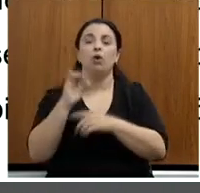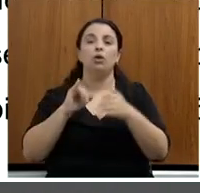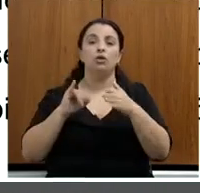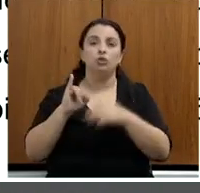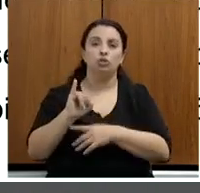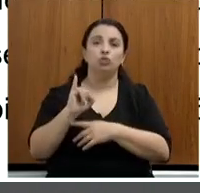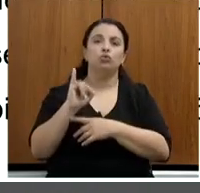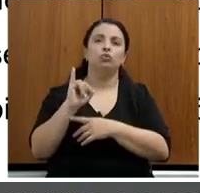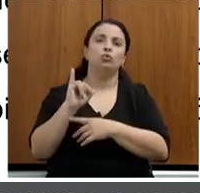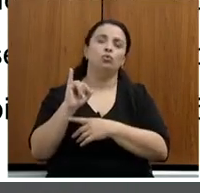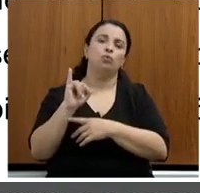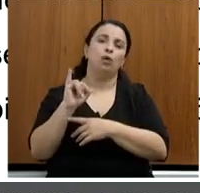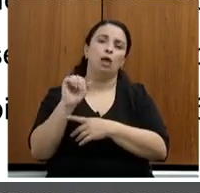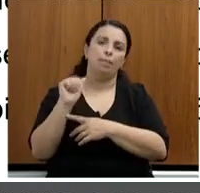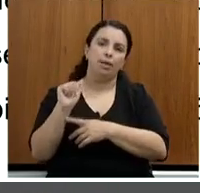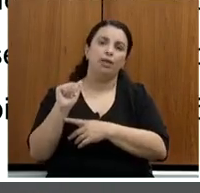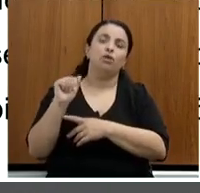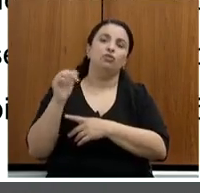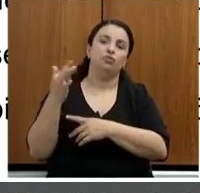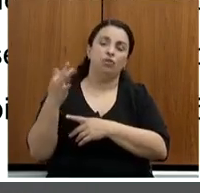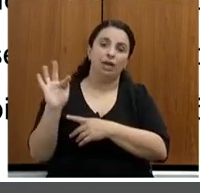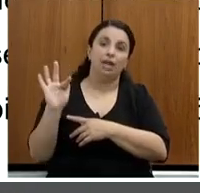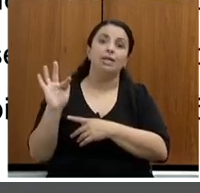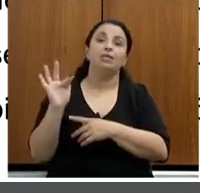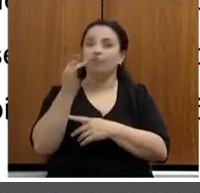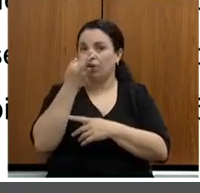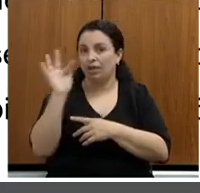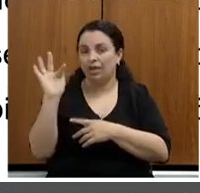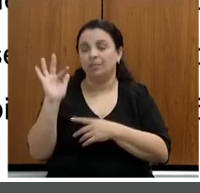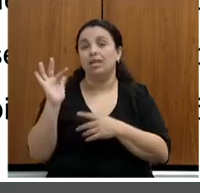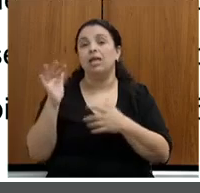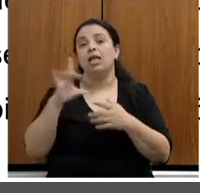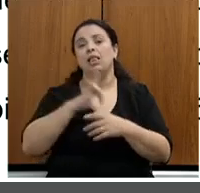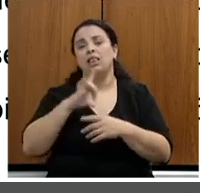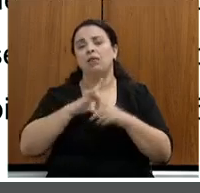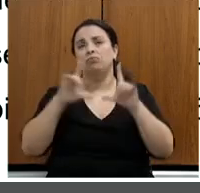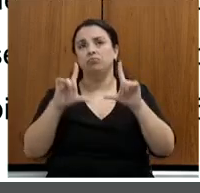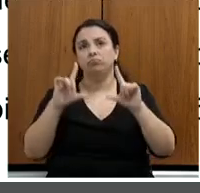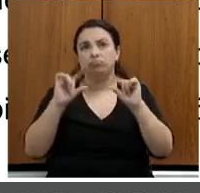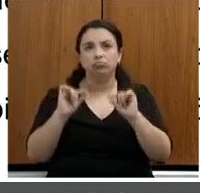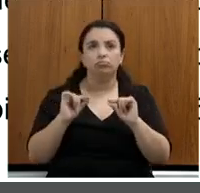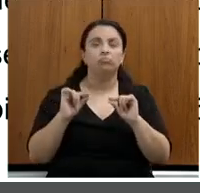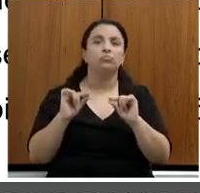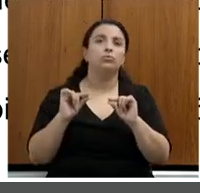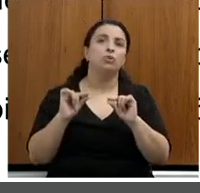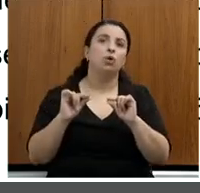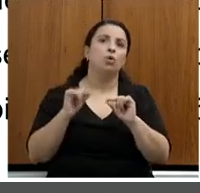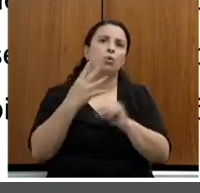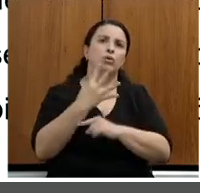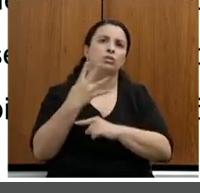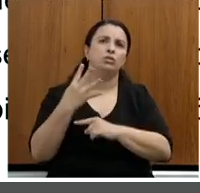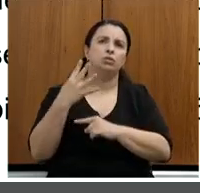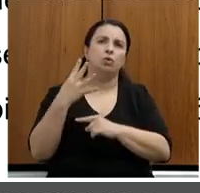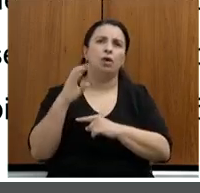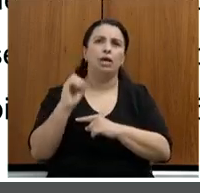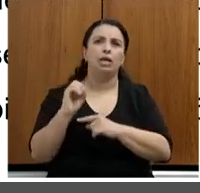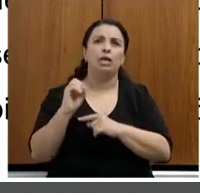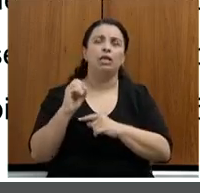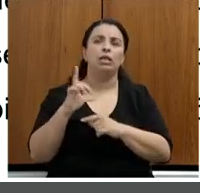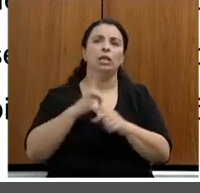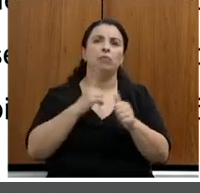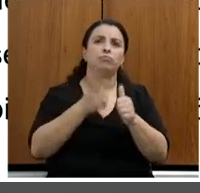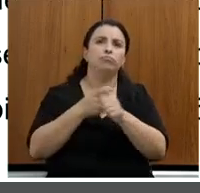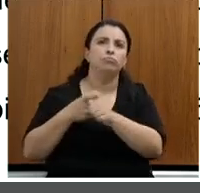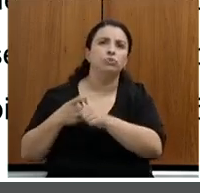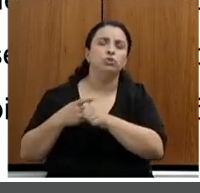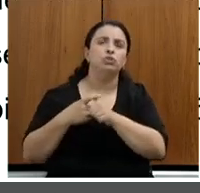A gente tem tido uma redução muito expressiva, hoje apenas 440 daias em passivo e aqui queria de novo